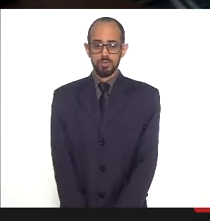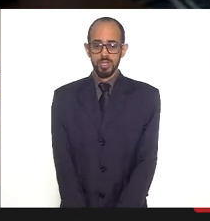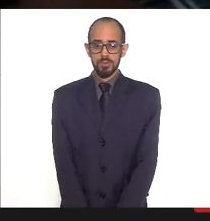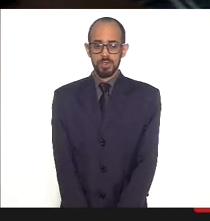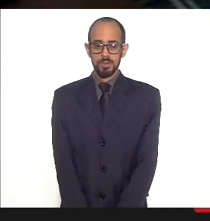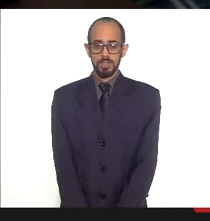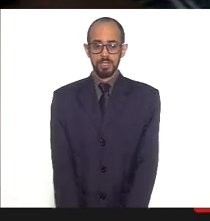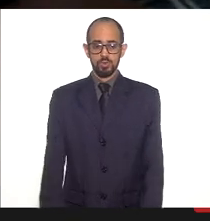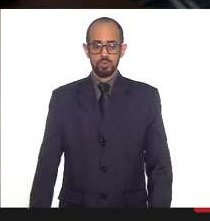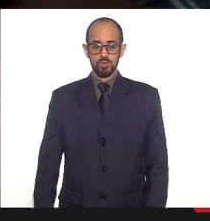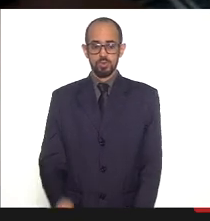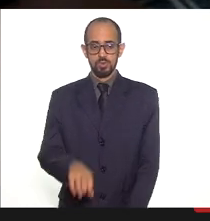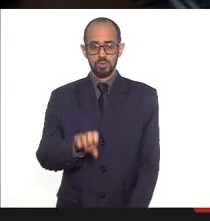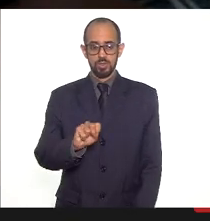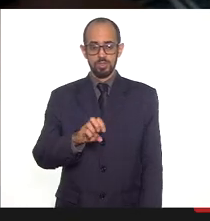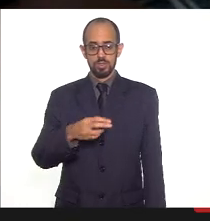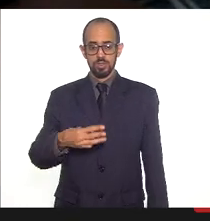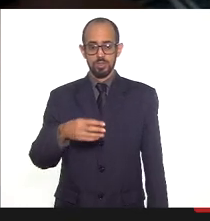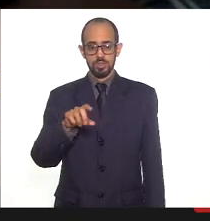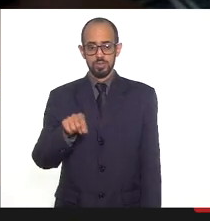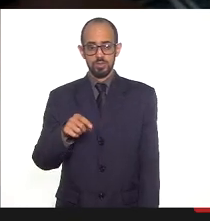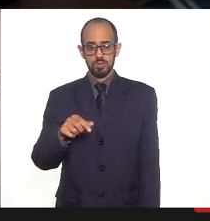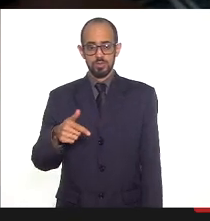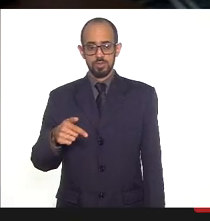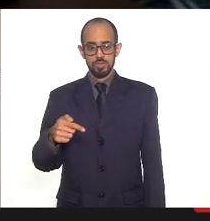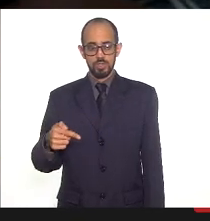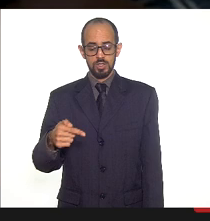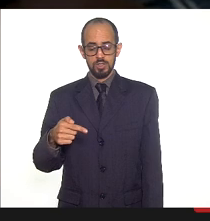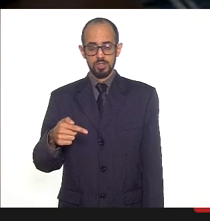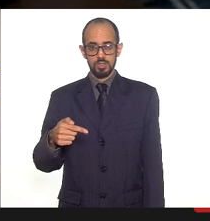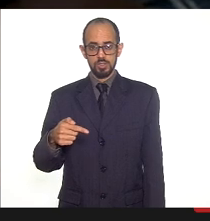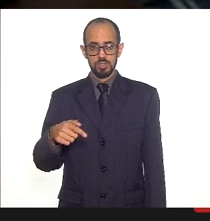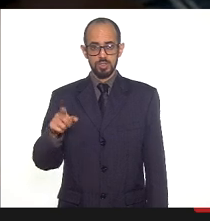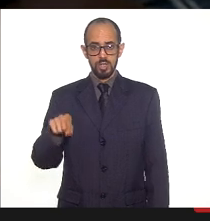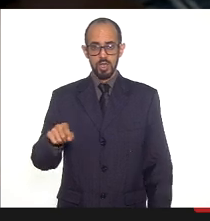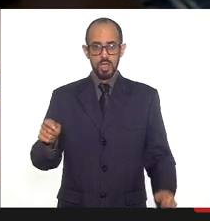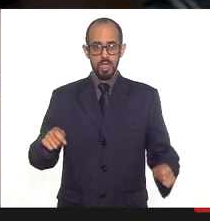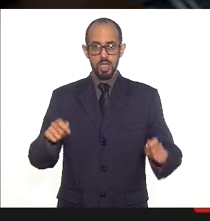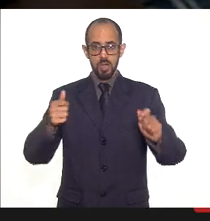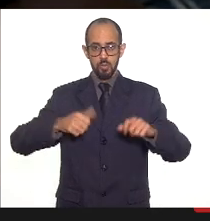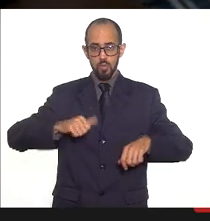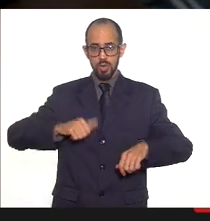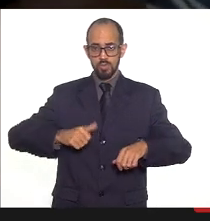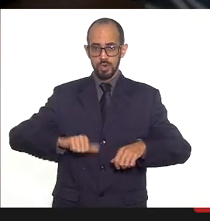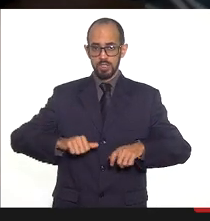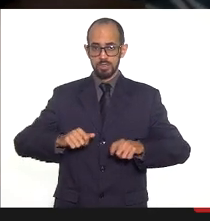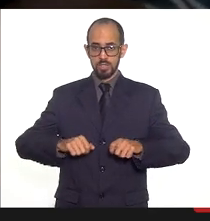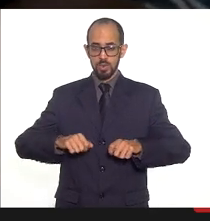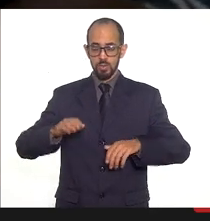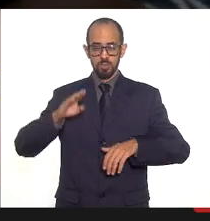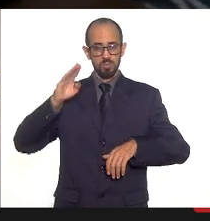83,27% fomenta a expansão e a qualificação da atenção primária aos municípios